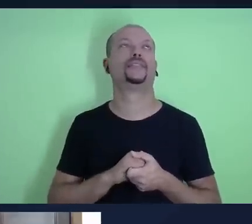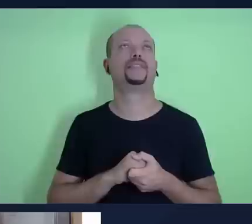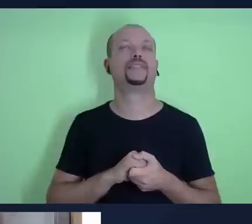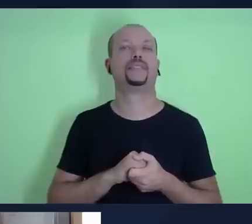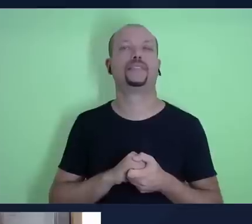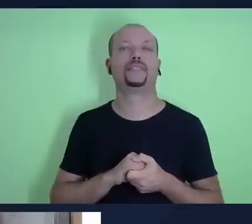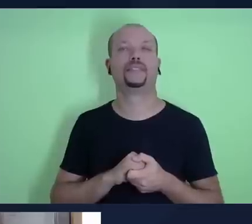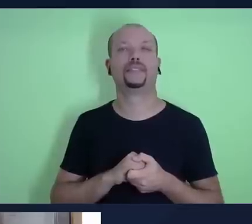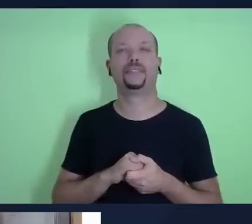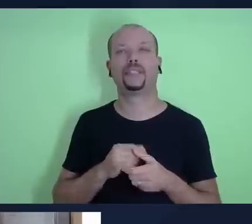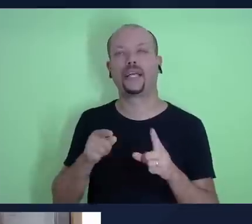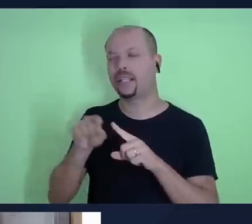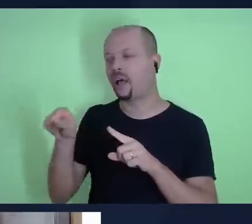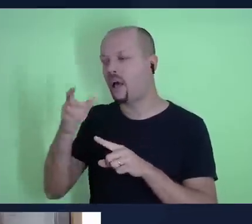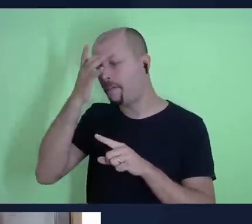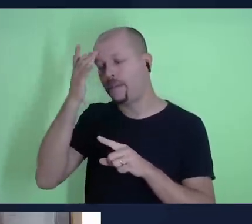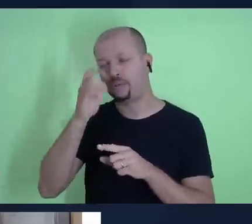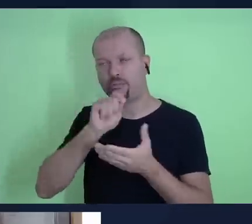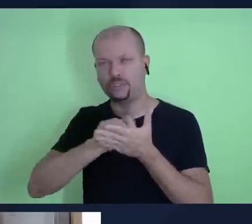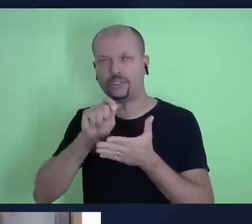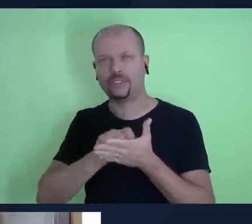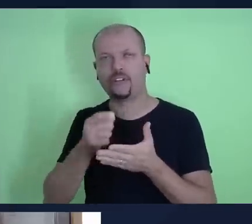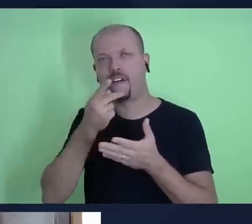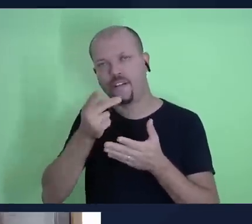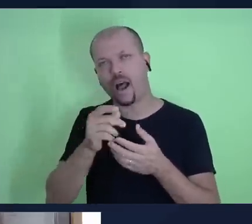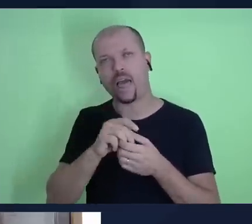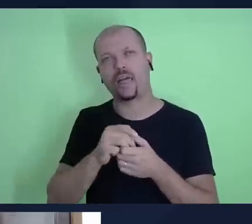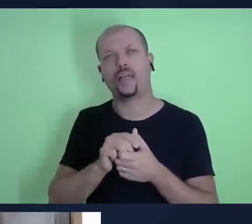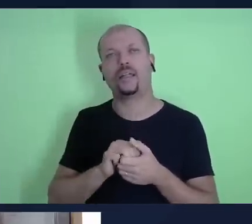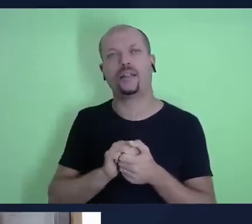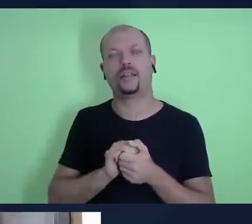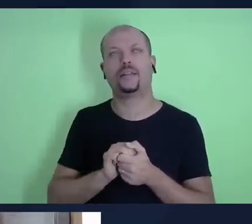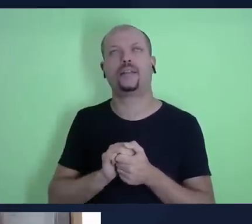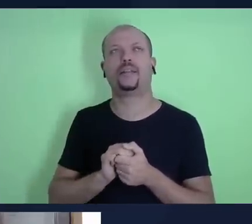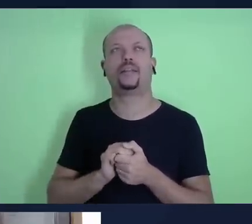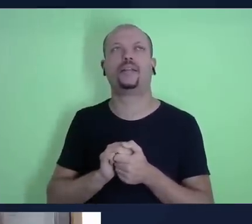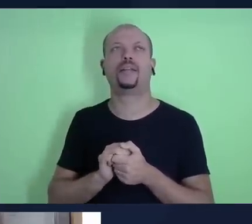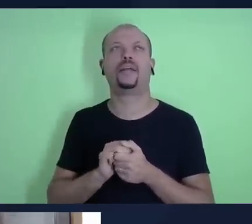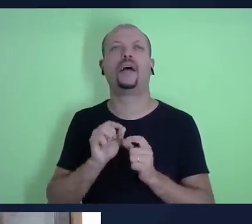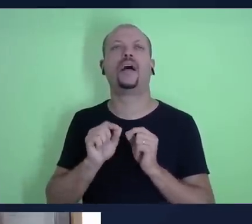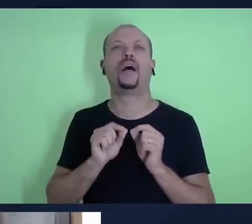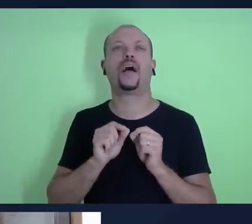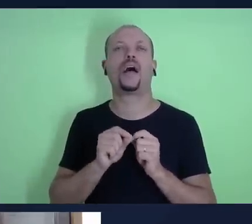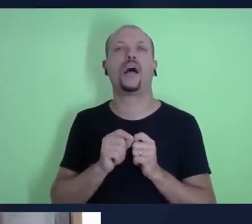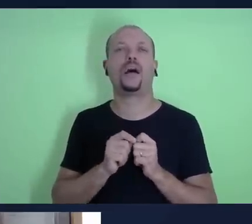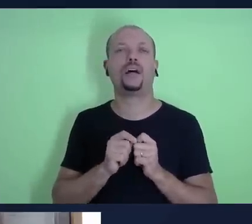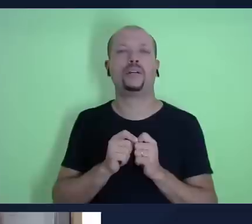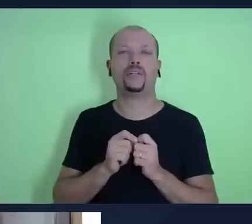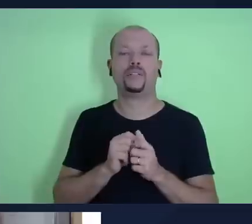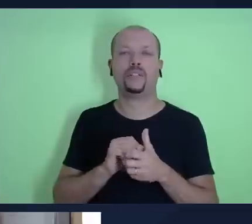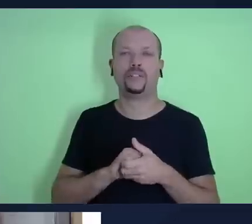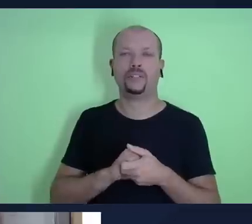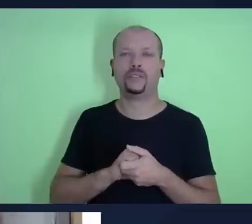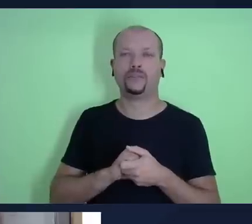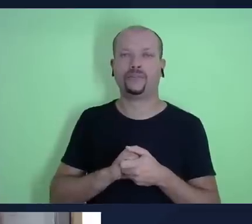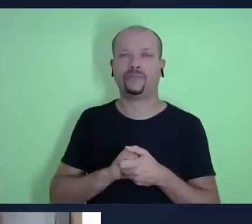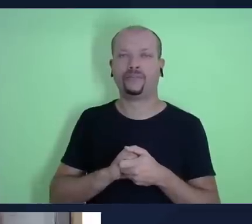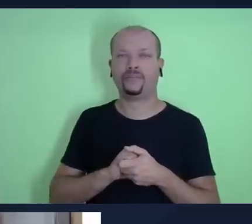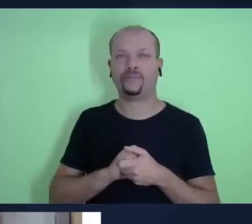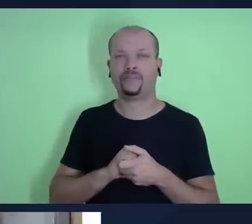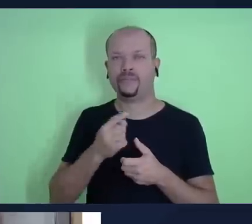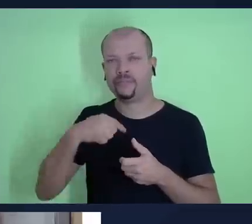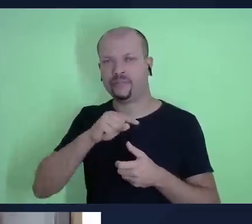O autor comenta, ele dá a entender, na verdade, que quanto mais a gente